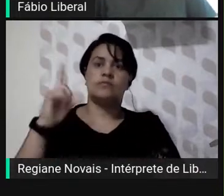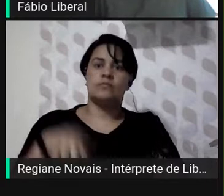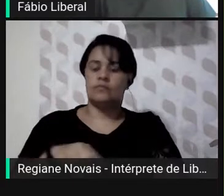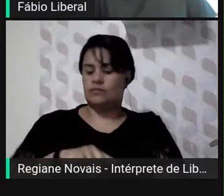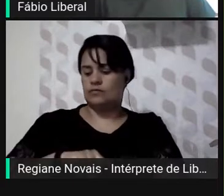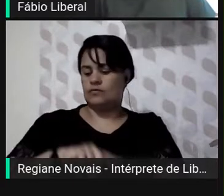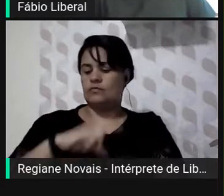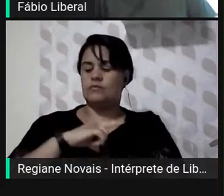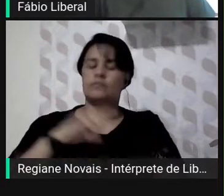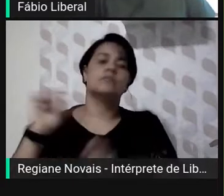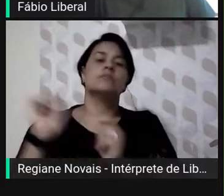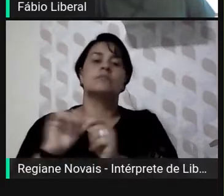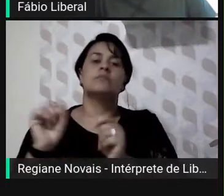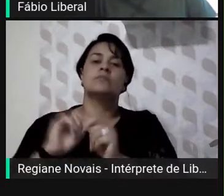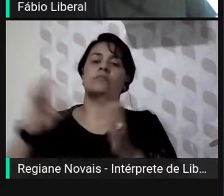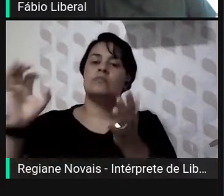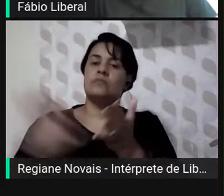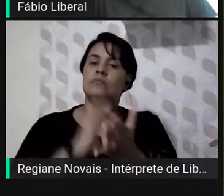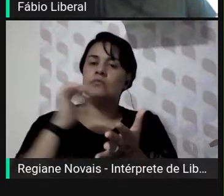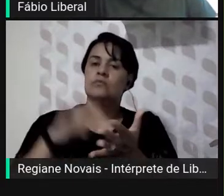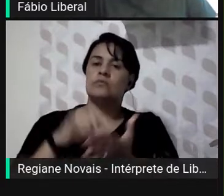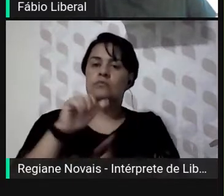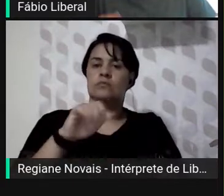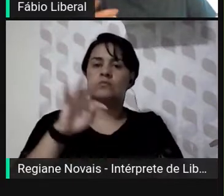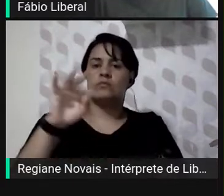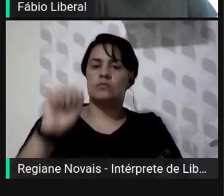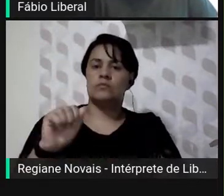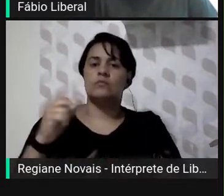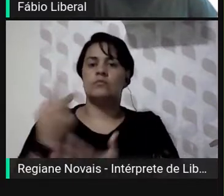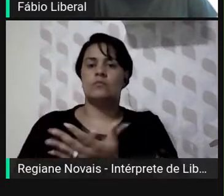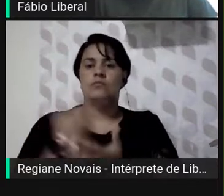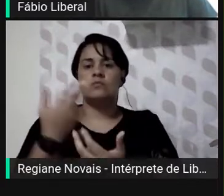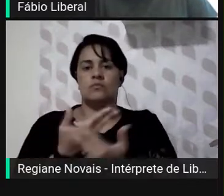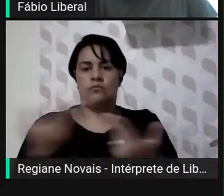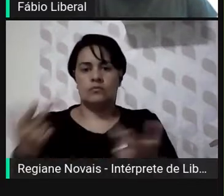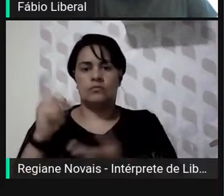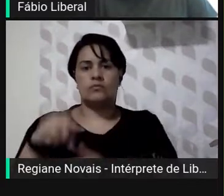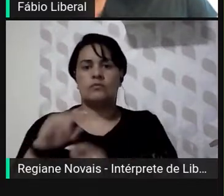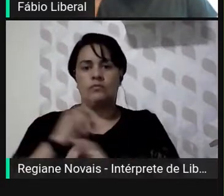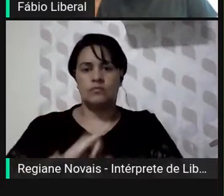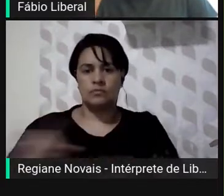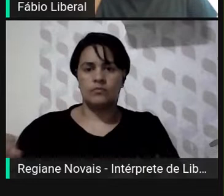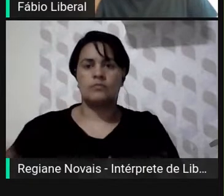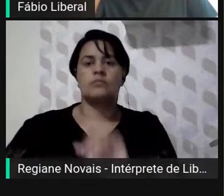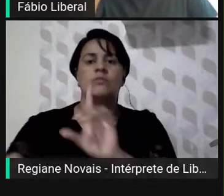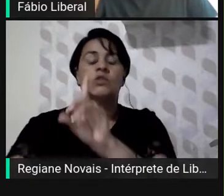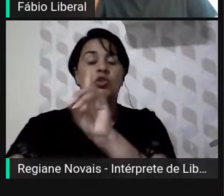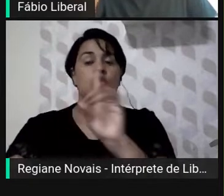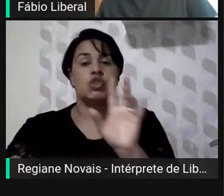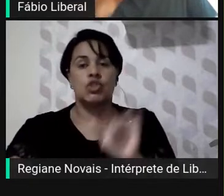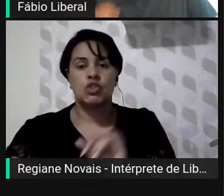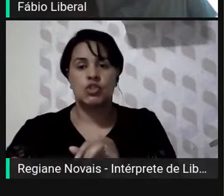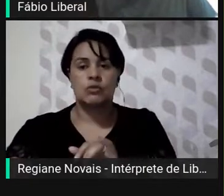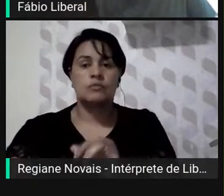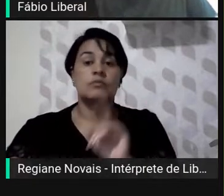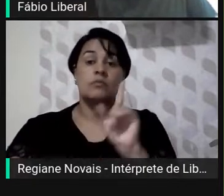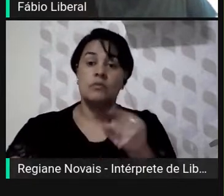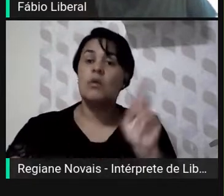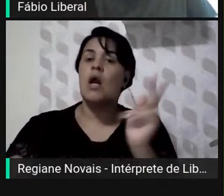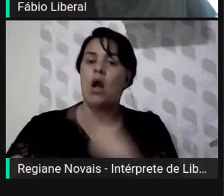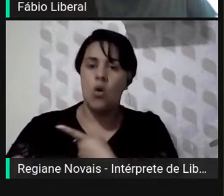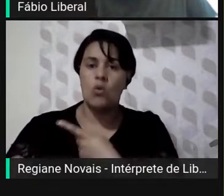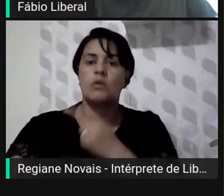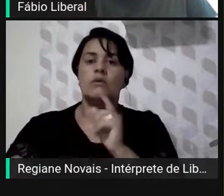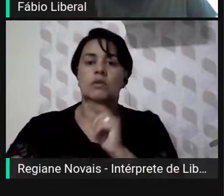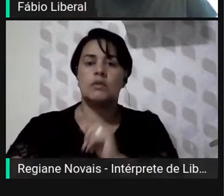fazer o registro em ata do que ocorreu nas sessões plenárias e publicar esse registro em um diário oficial ocorreu em todo esse período